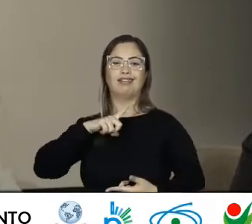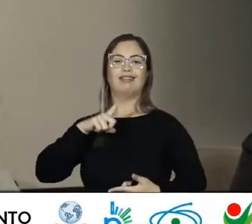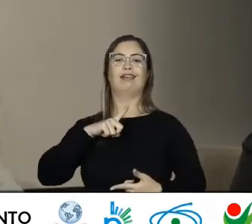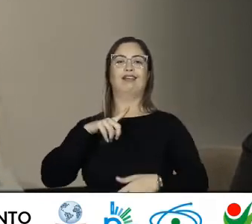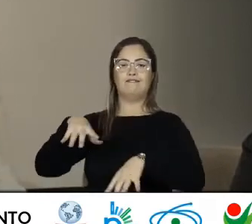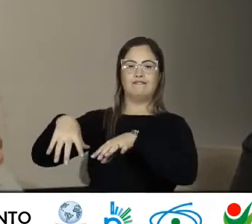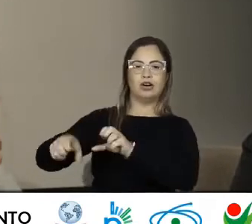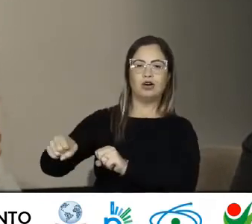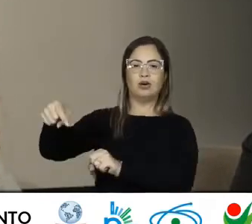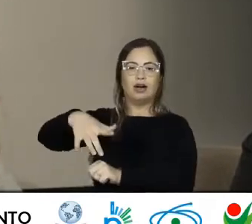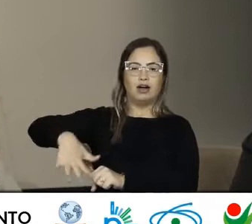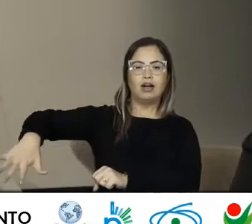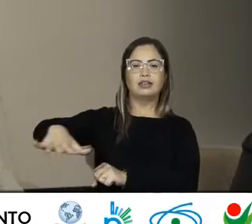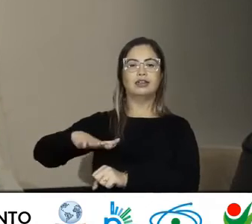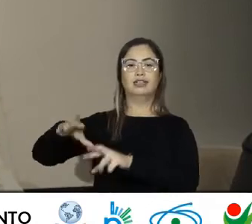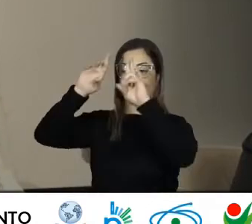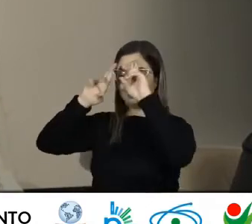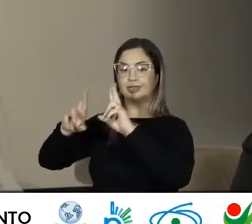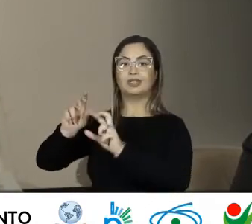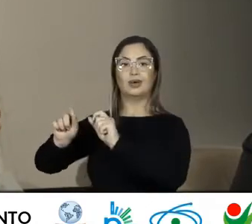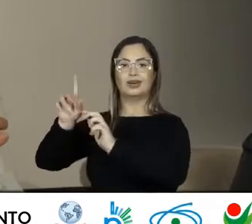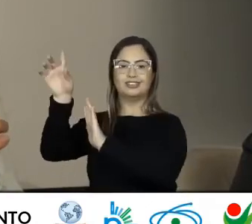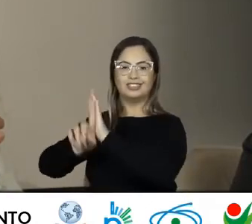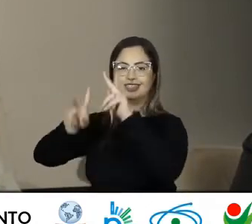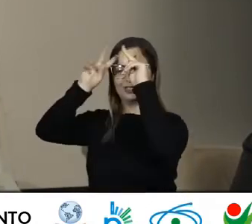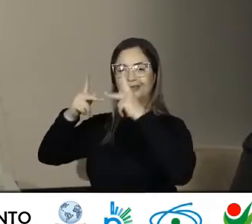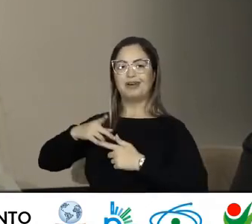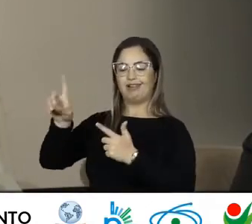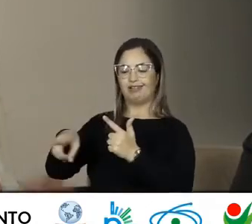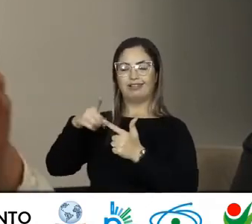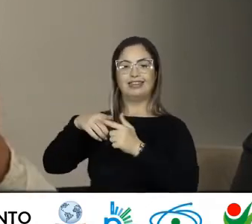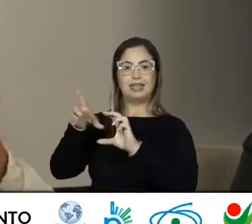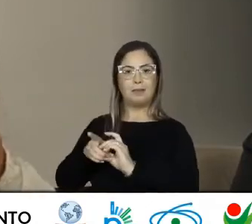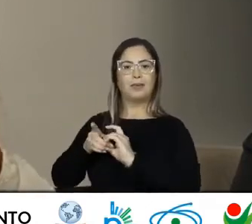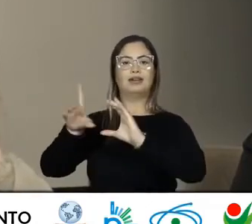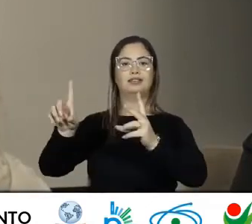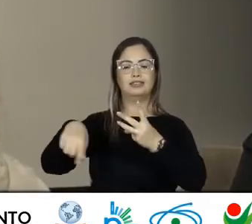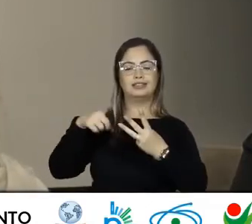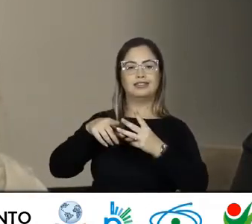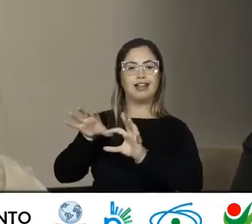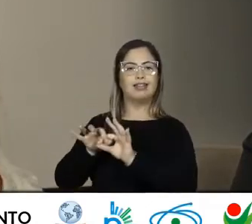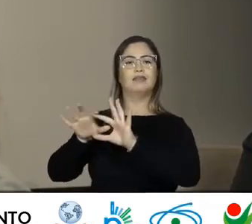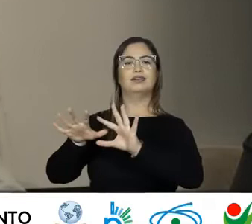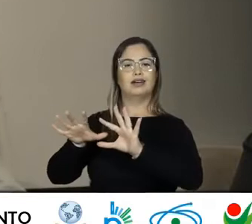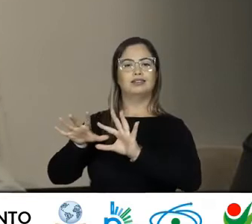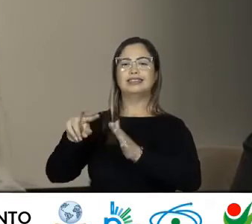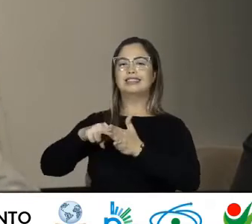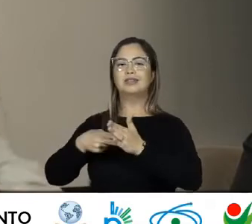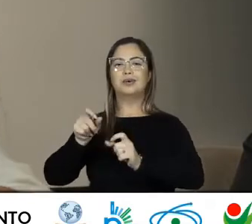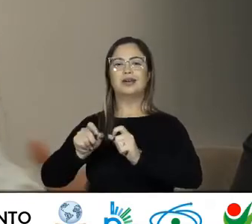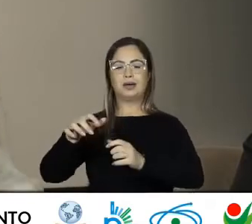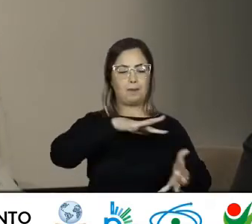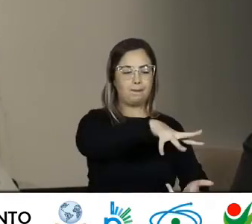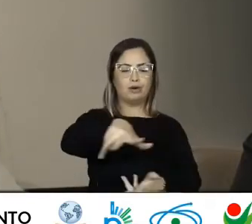respeitam Os direitos humanos A democracia A liberdade E pense que o mundo Pode ser mais diverso E mais plural